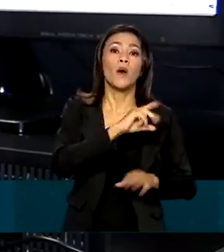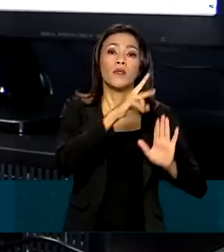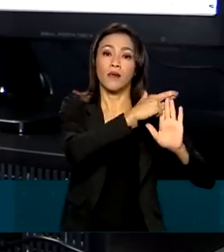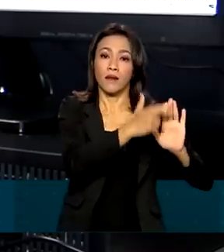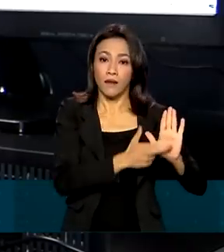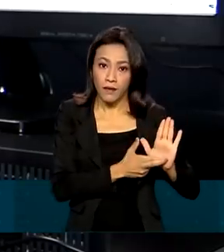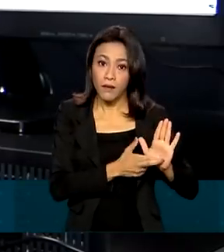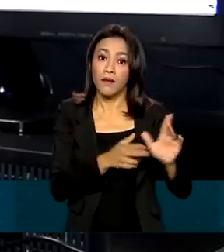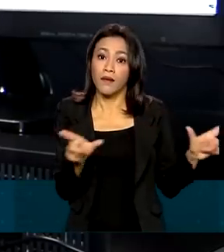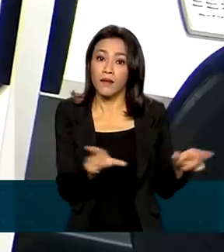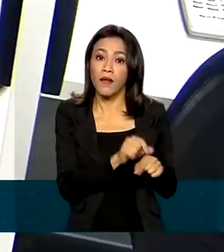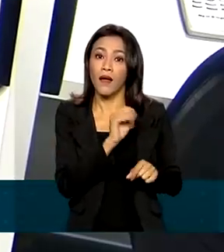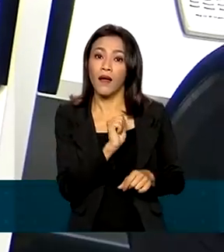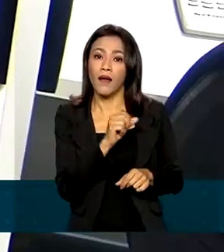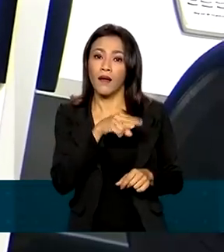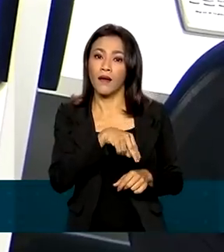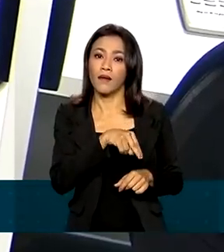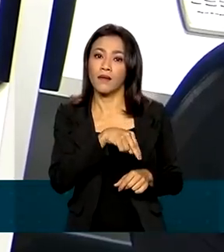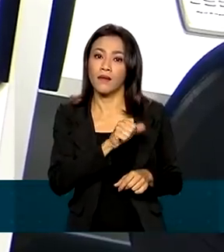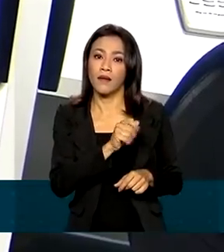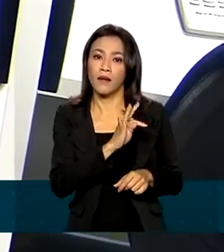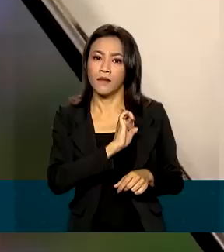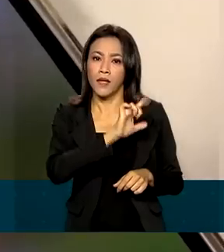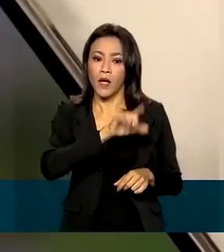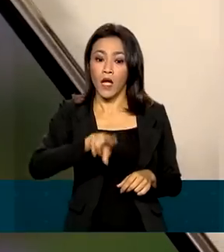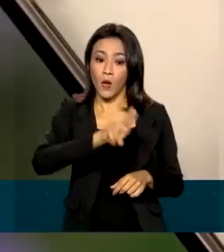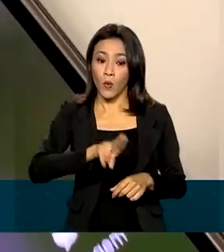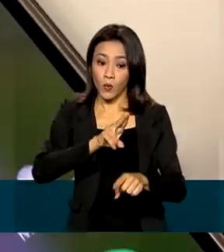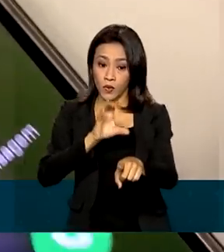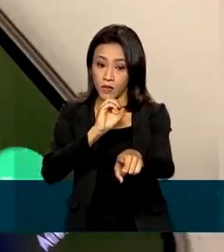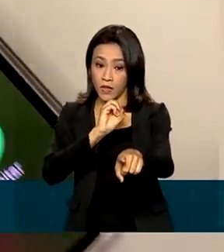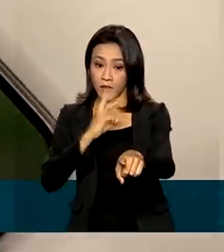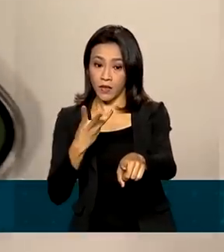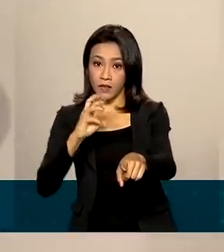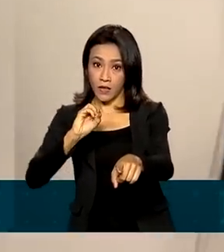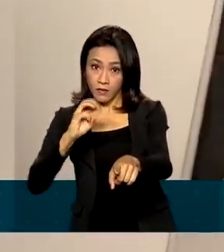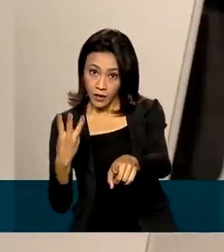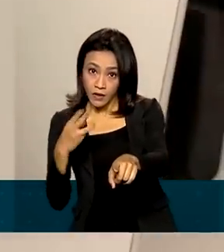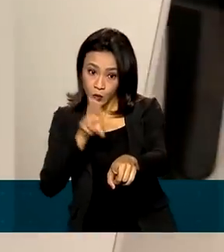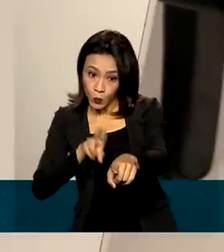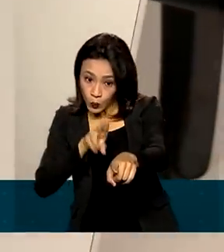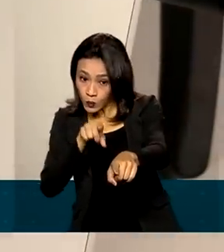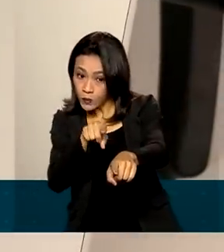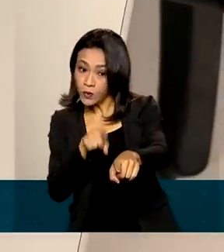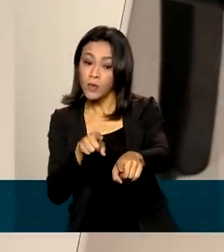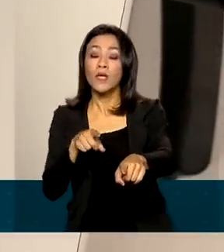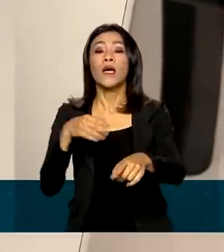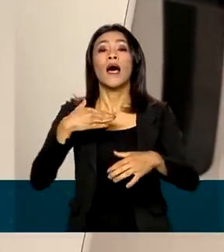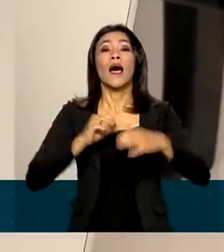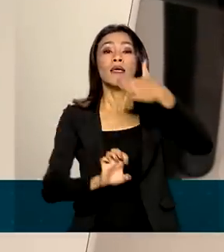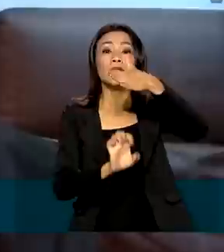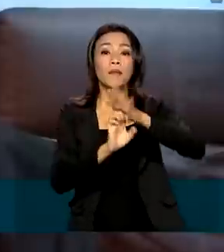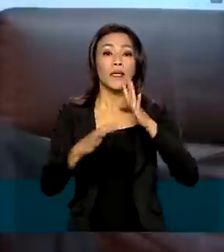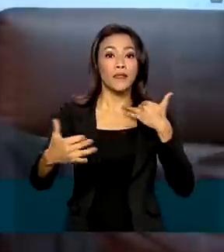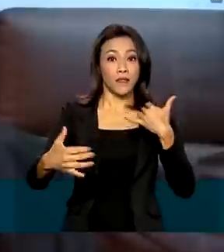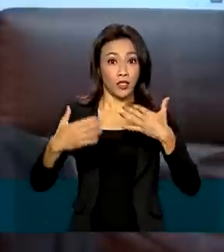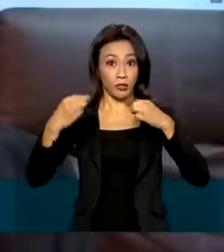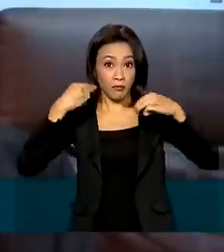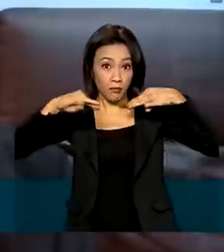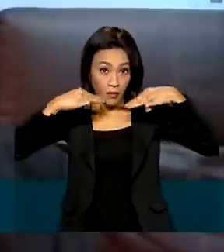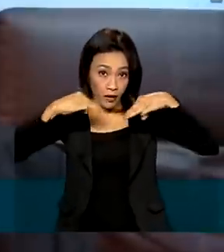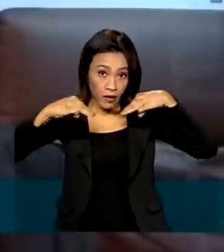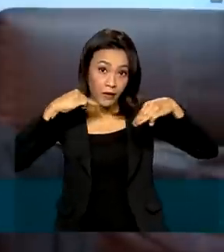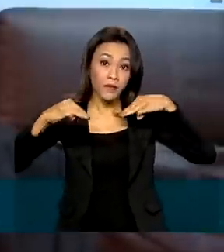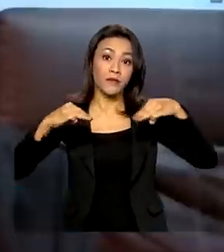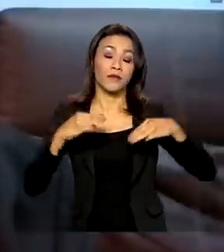pela Anatel é a obrigatoriedade do uso do prefixo 0303 pelas empresas de telemarketing ativo. Dessa forma,